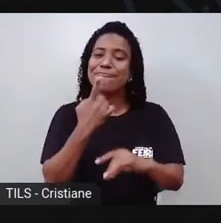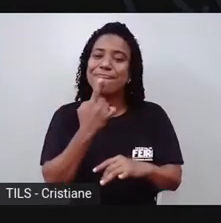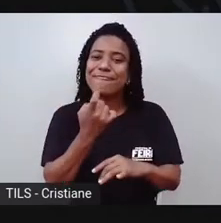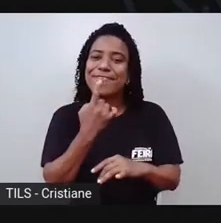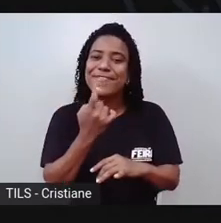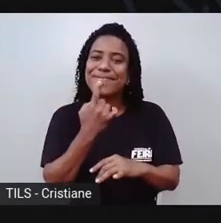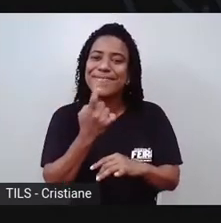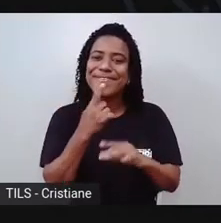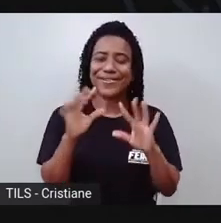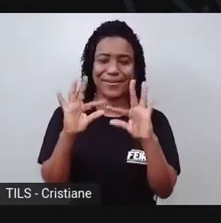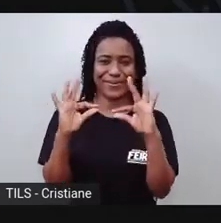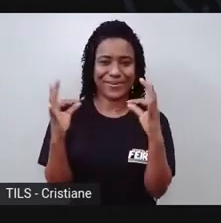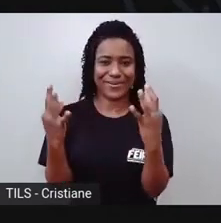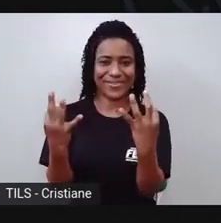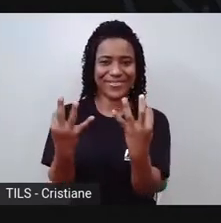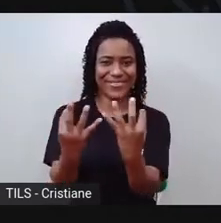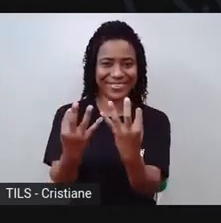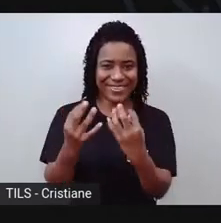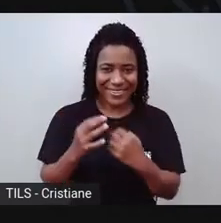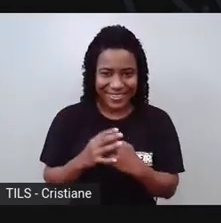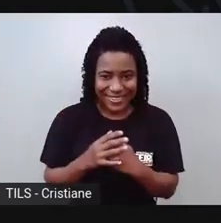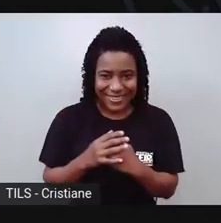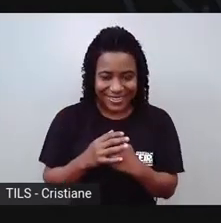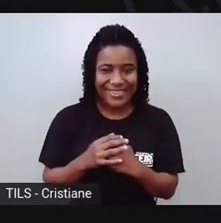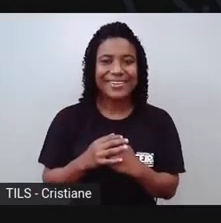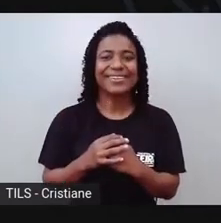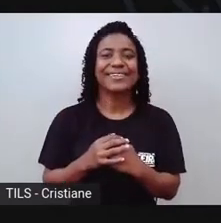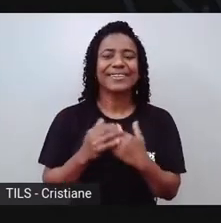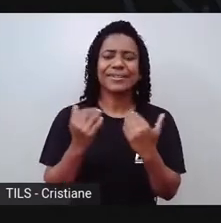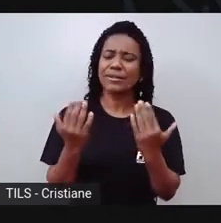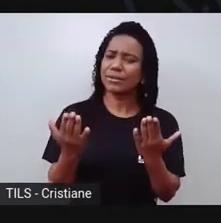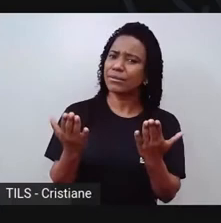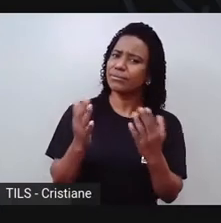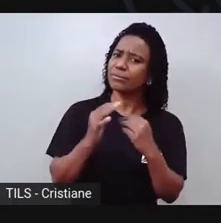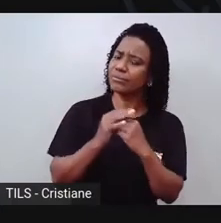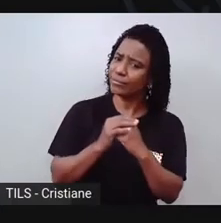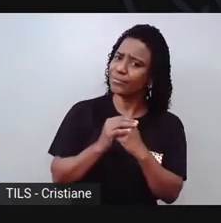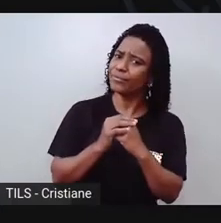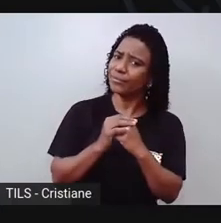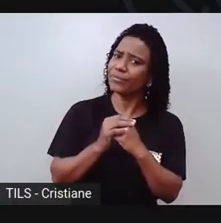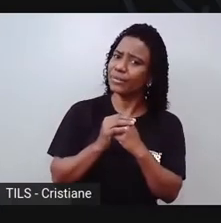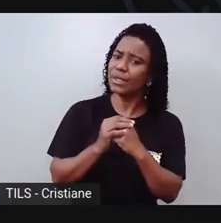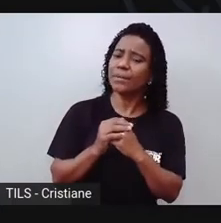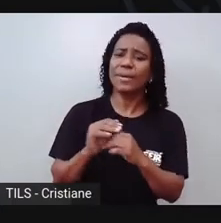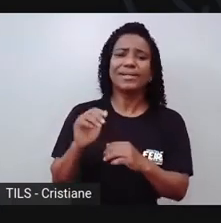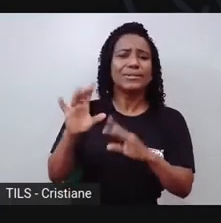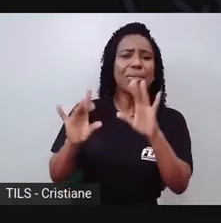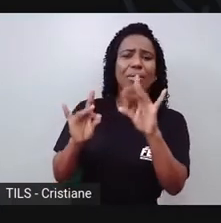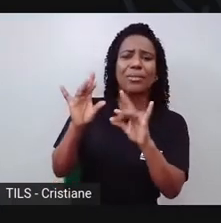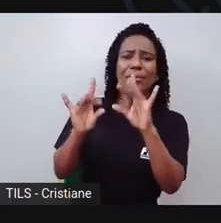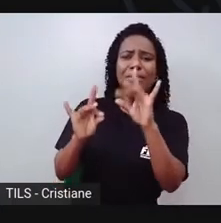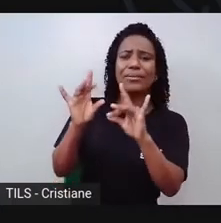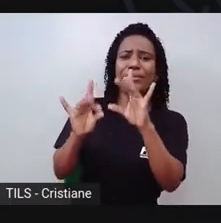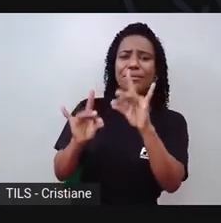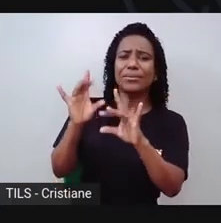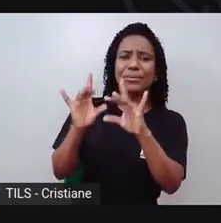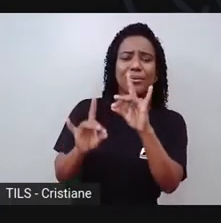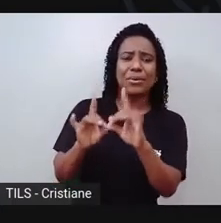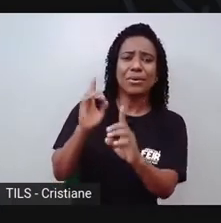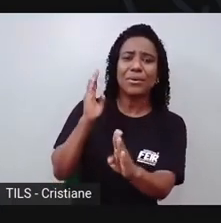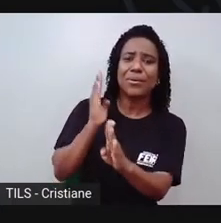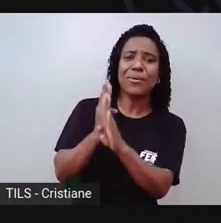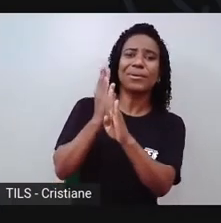cerâmica. Então, você vai me perguntar, Pro, e aonde é que a gente encontra a Gila? Bom, a Gila